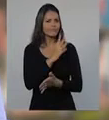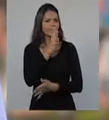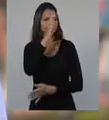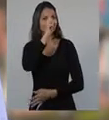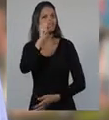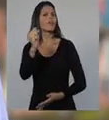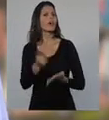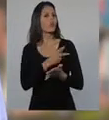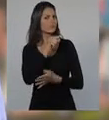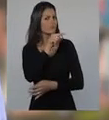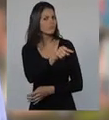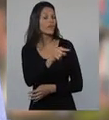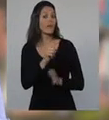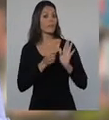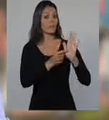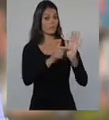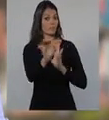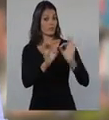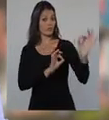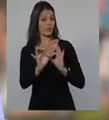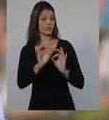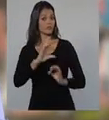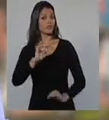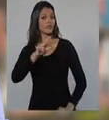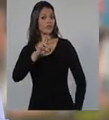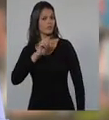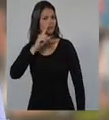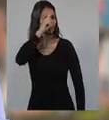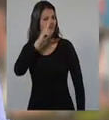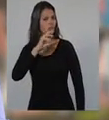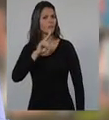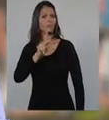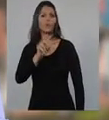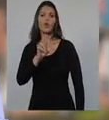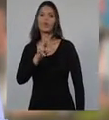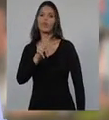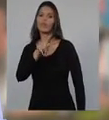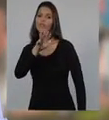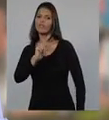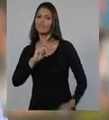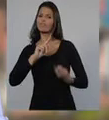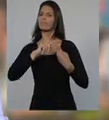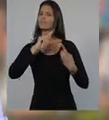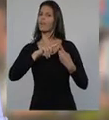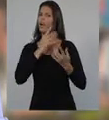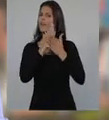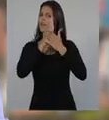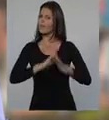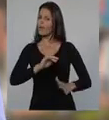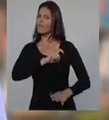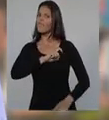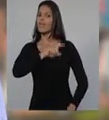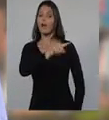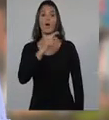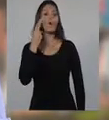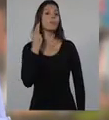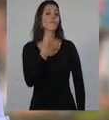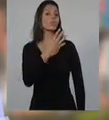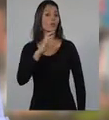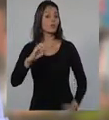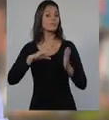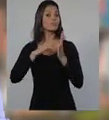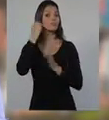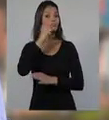são vítimas desse absurdo. Apresentei um projeto que torna crime a pornografia de vingança. Tá na hora de acabar com essa covardia.